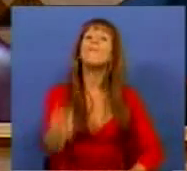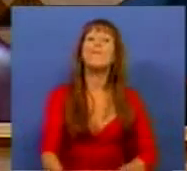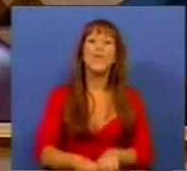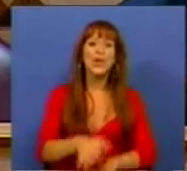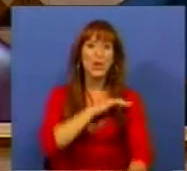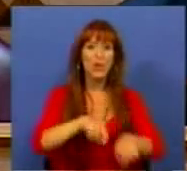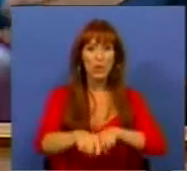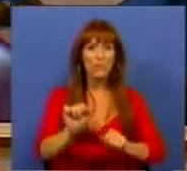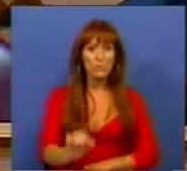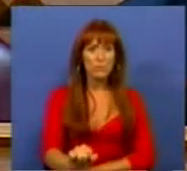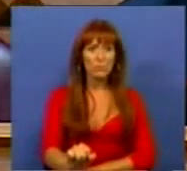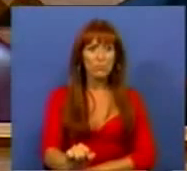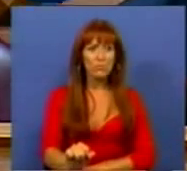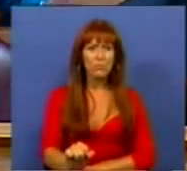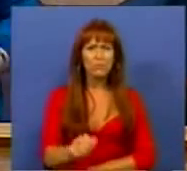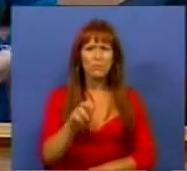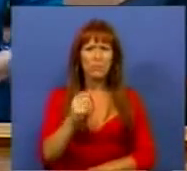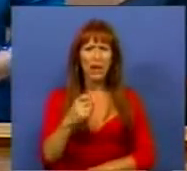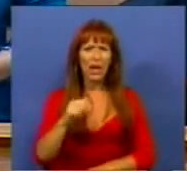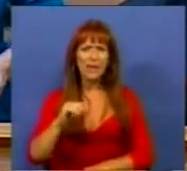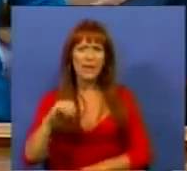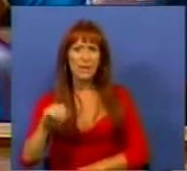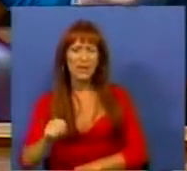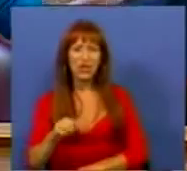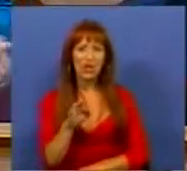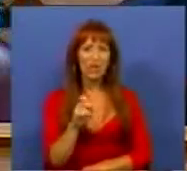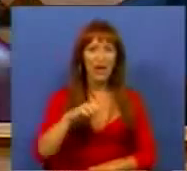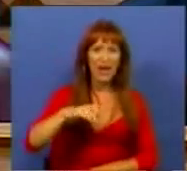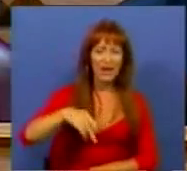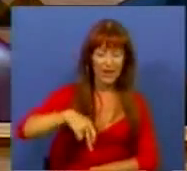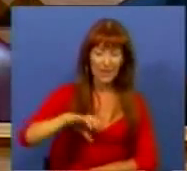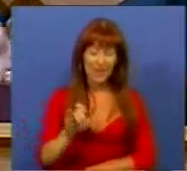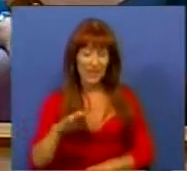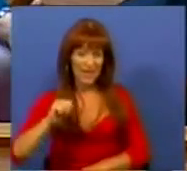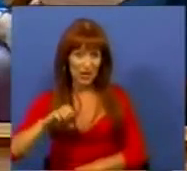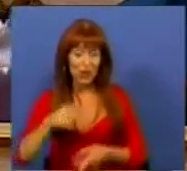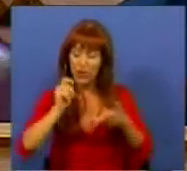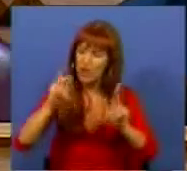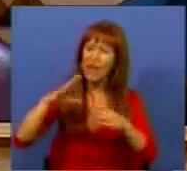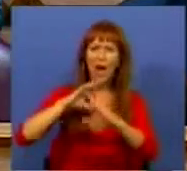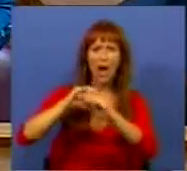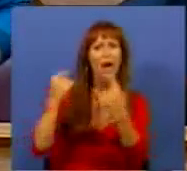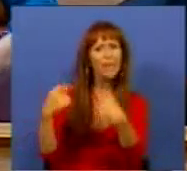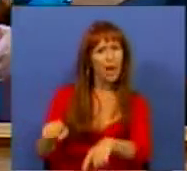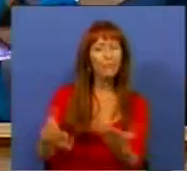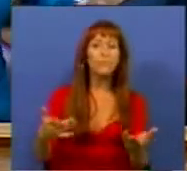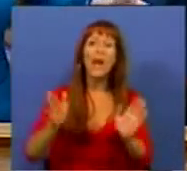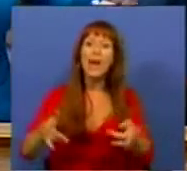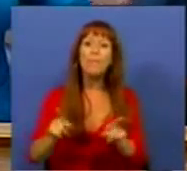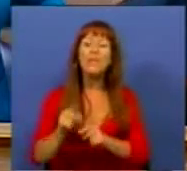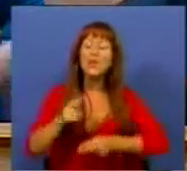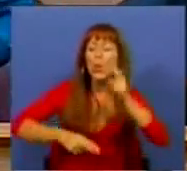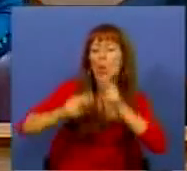do Sr. Deputado Francisco Assis que está disponível para o diálogo, que é preciso